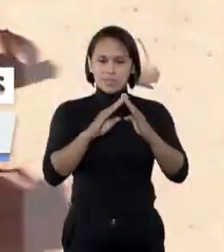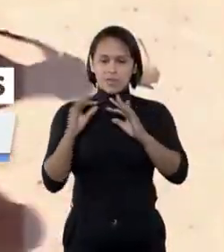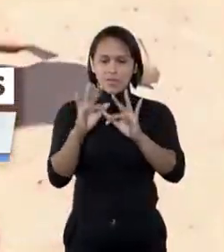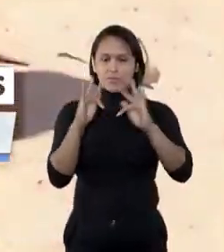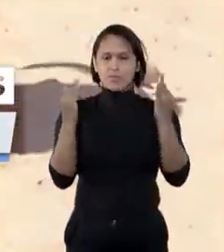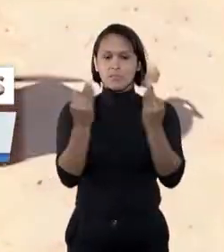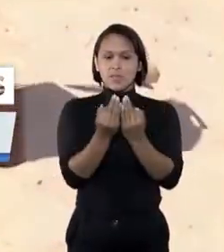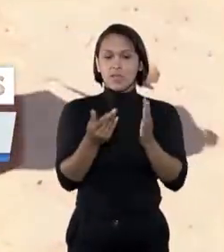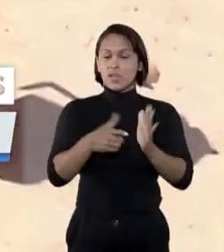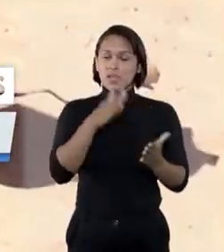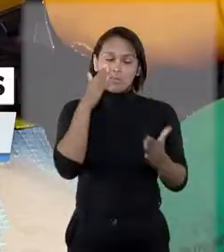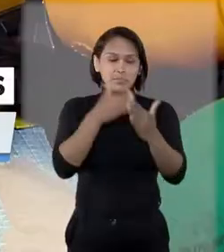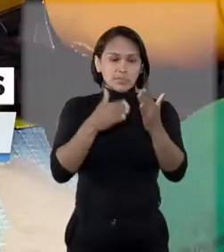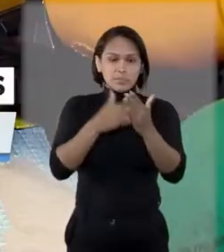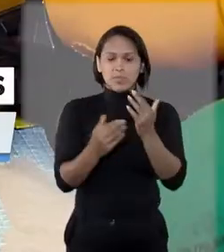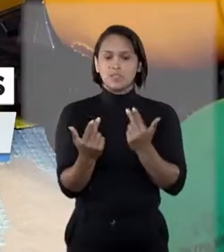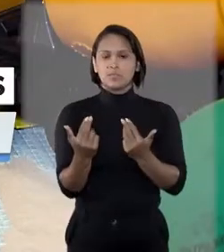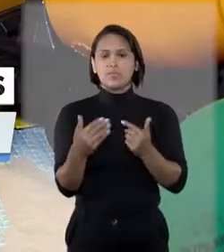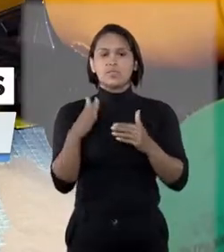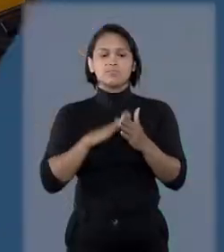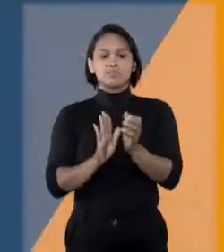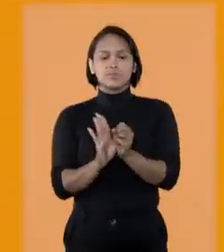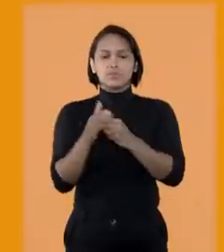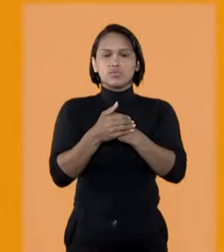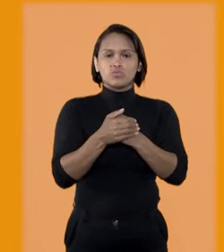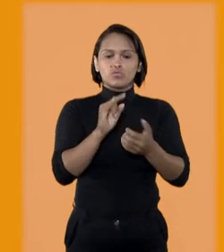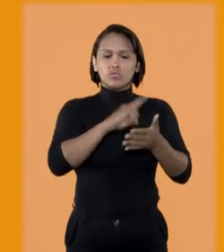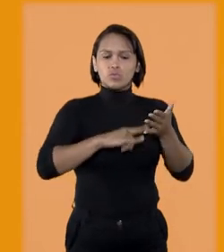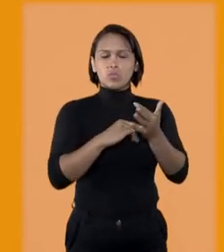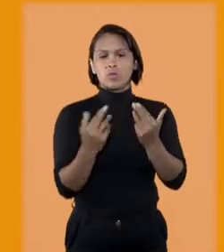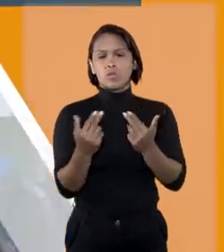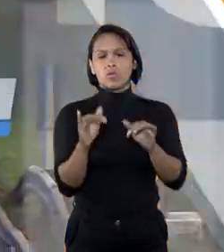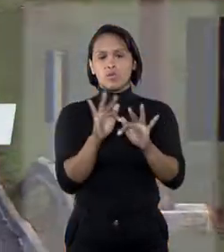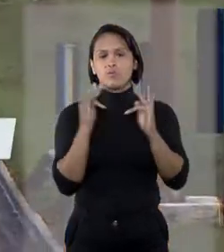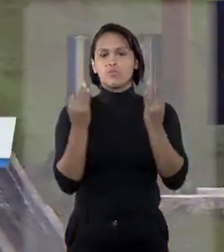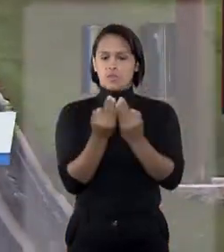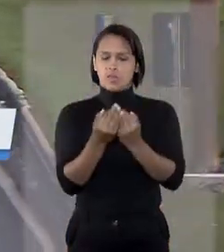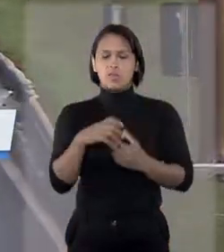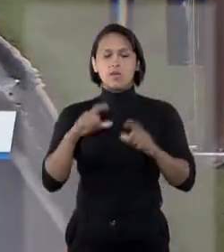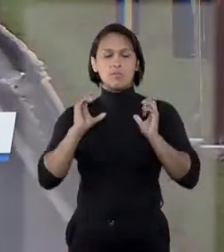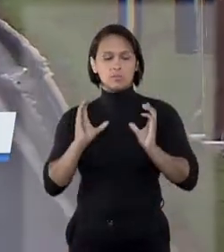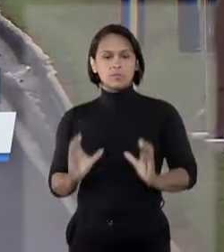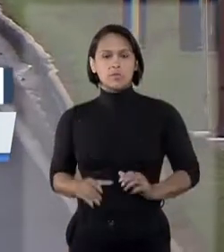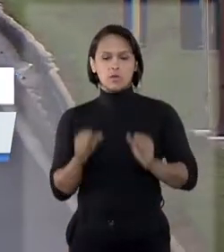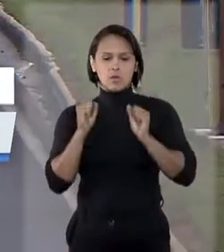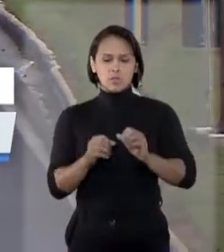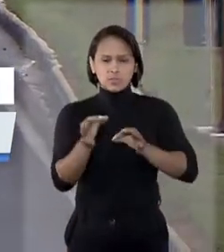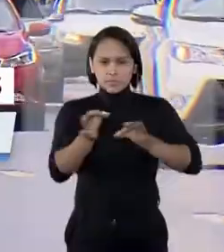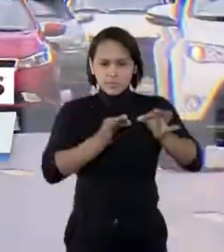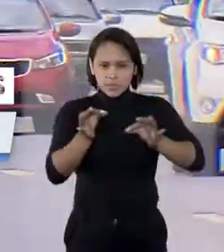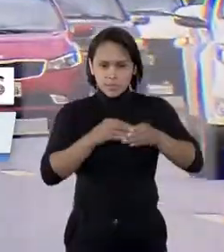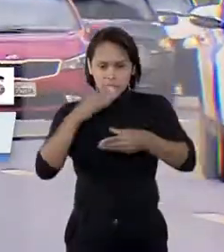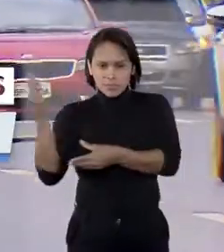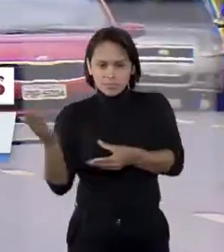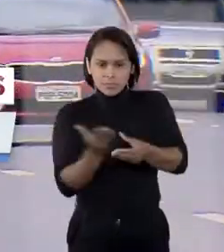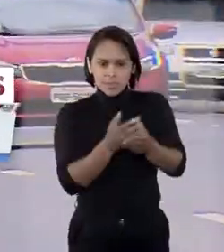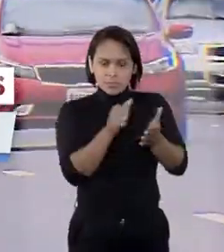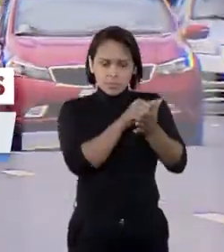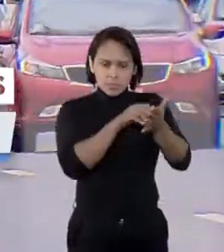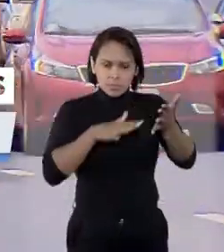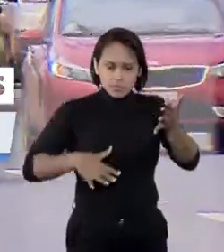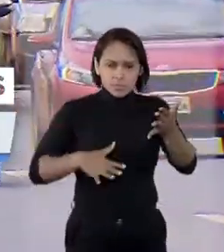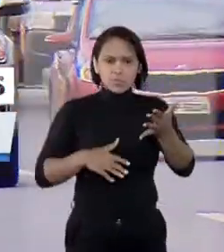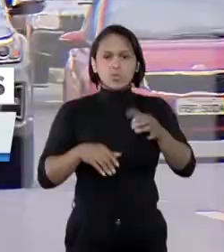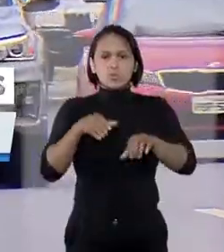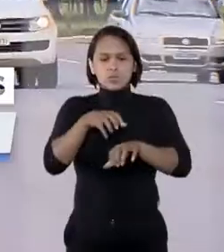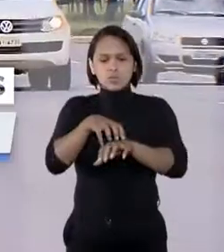posterior pedido de guarda pela mesma família. Cidadão pode ajuizar em seu domicílio ação sobre multa